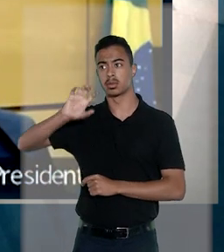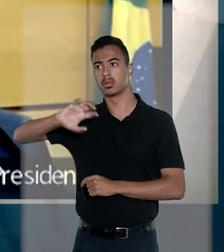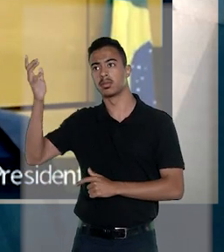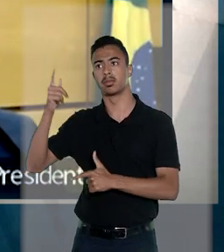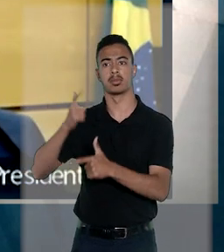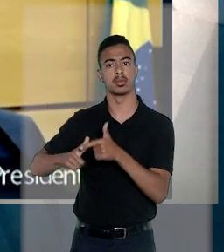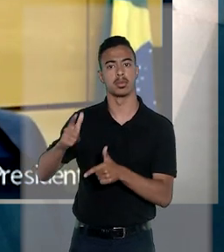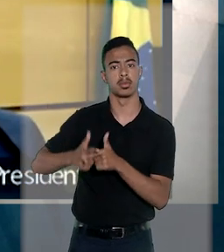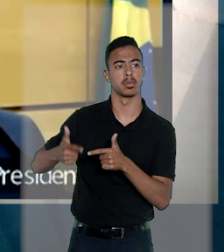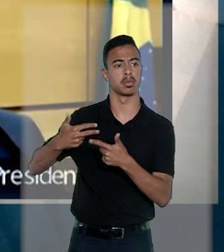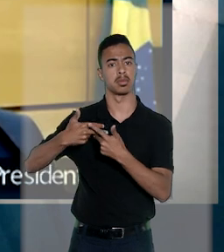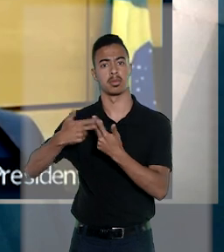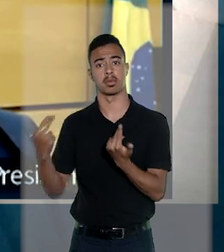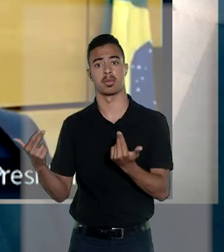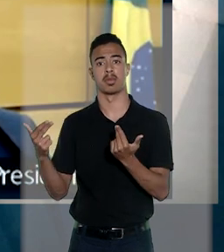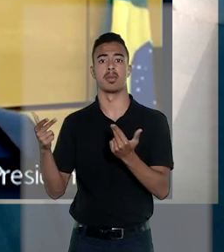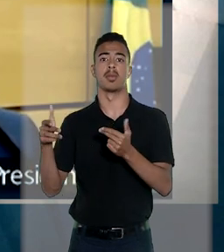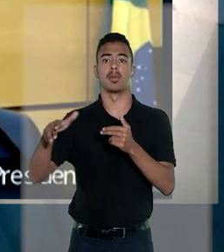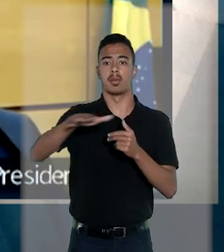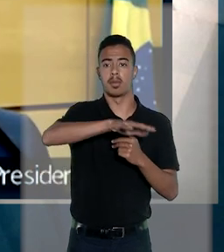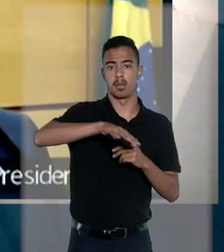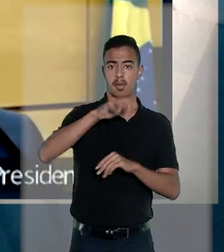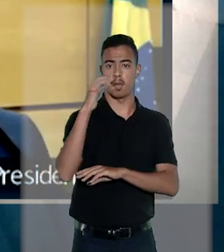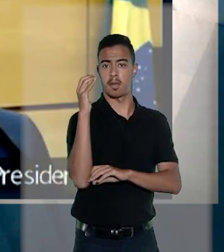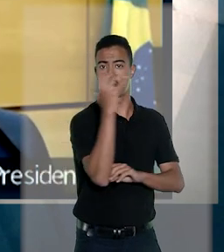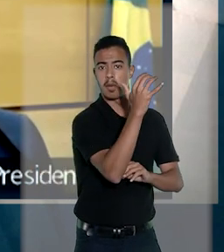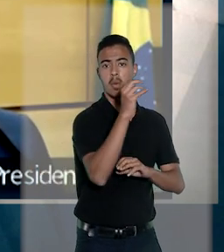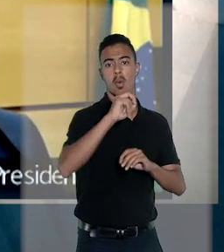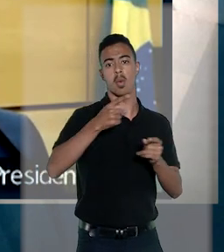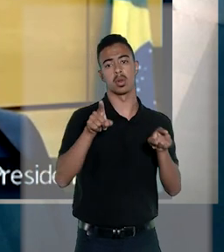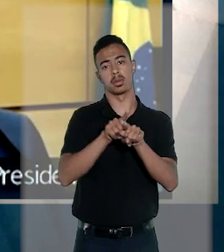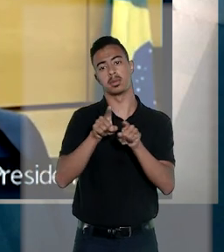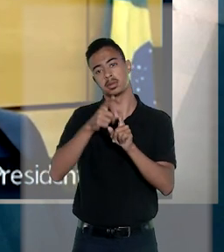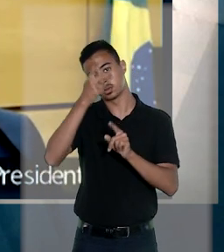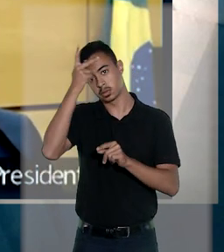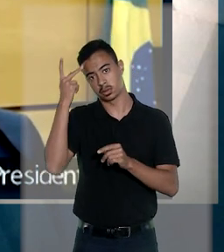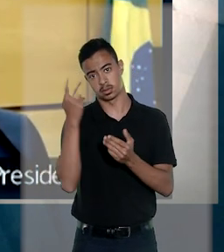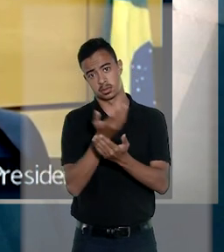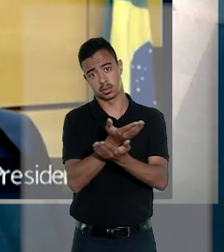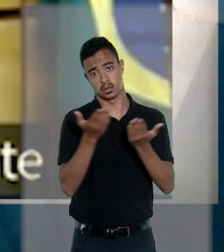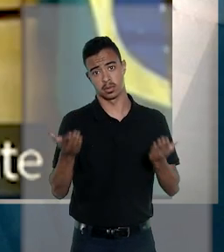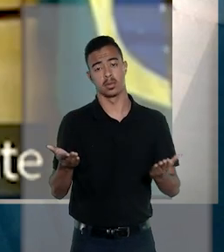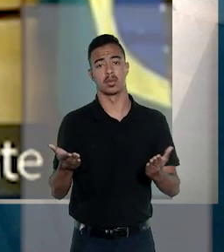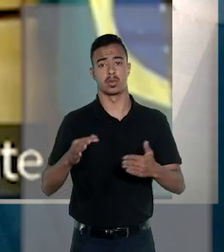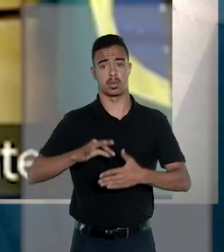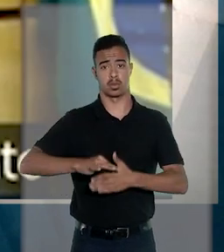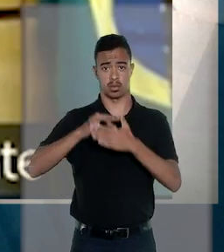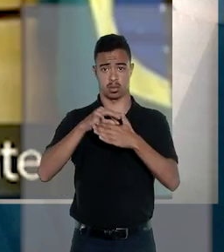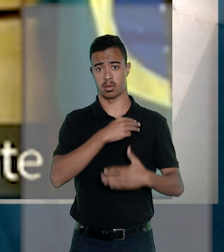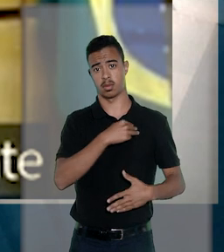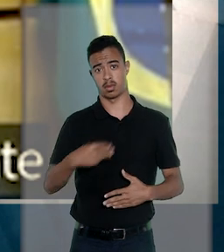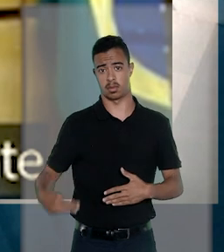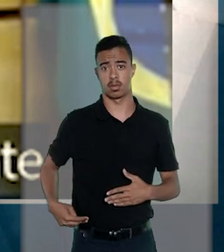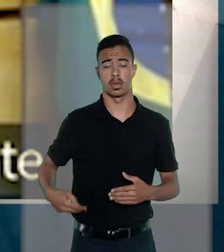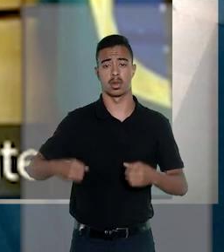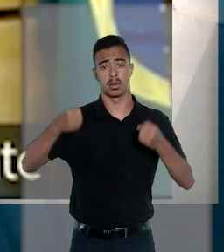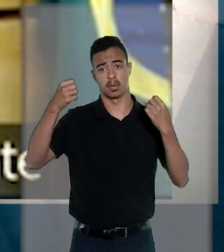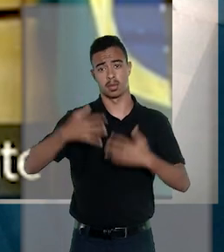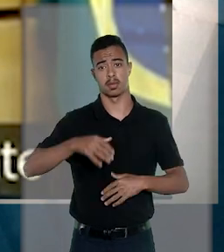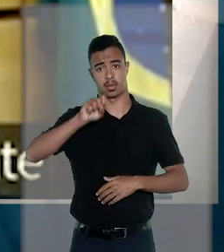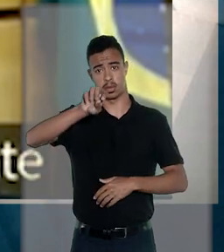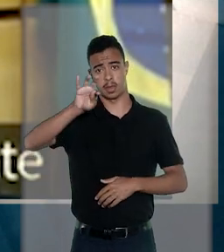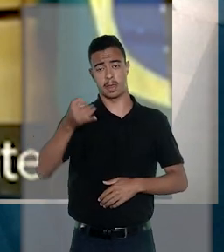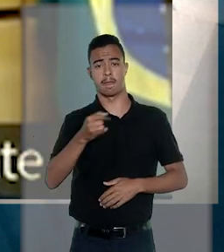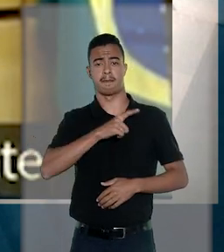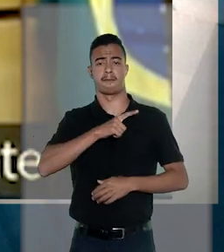por eventuais danos de qualquer natureza causados ao meio ambiente ou a terceiros. O relator observou ainda que o